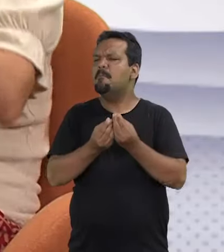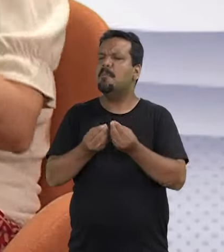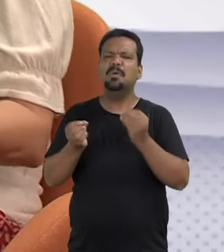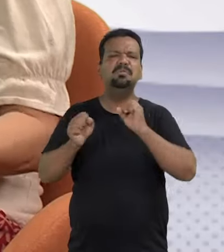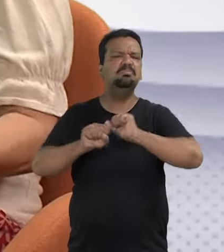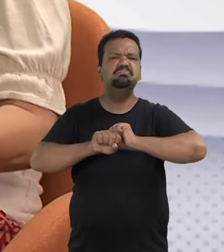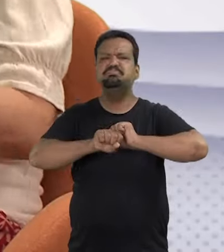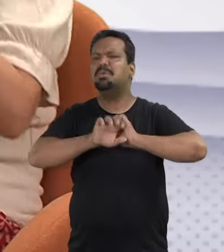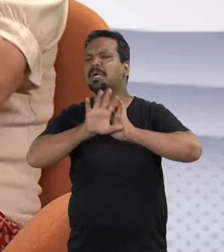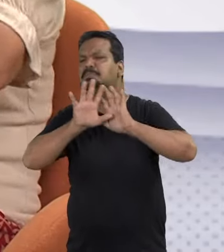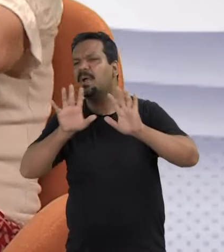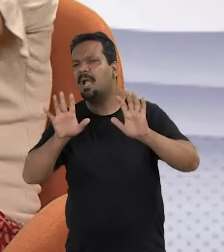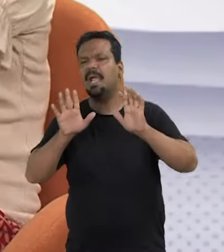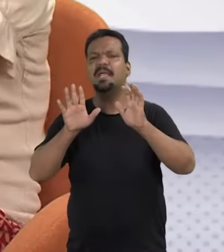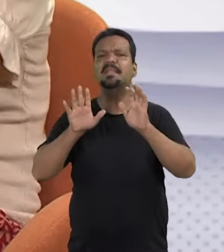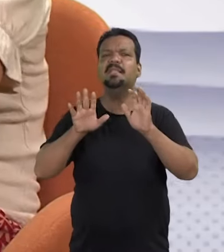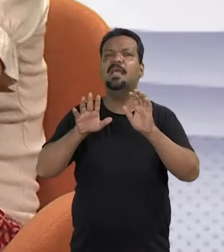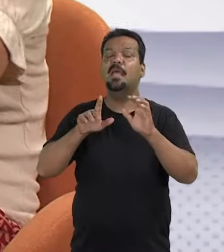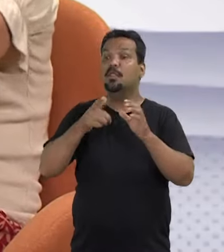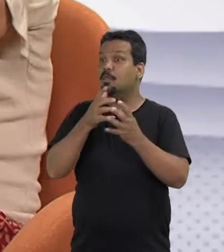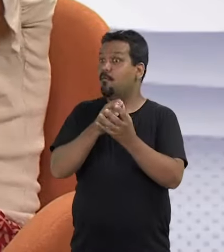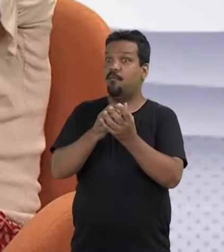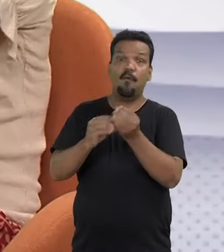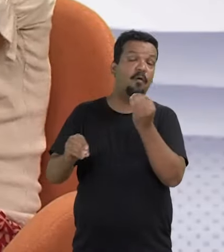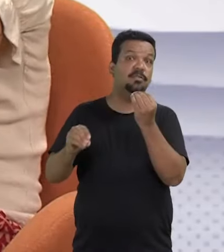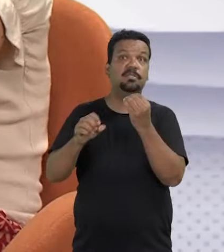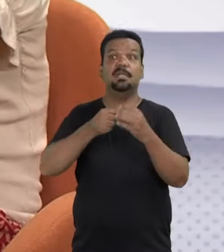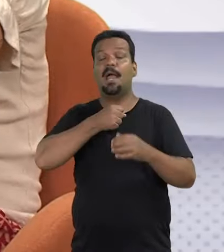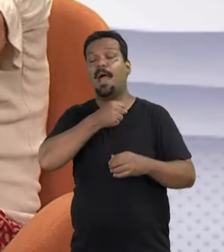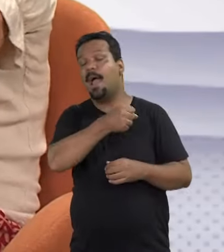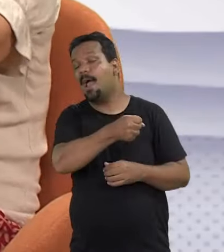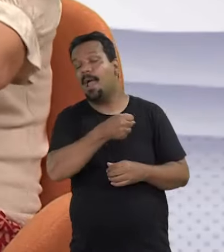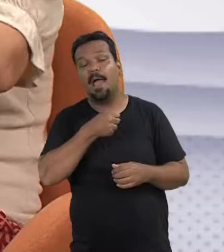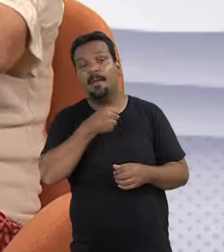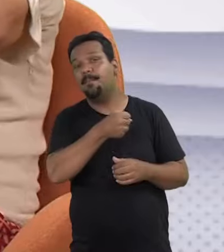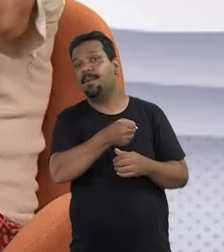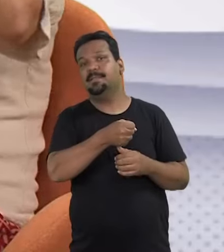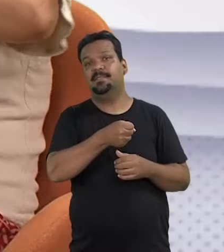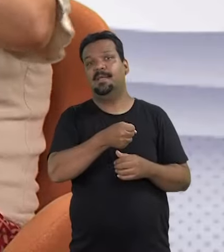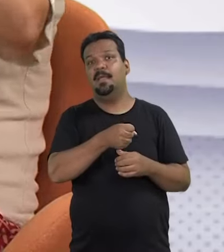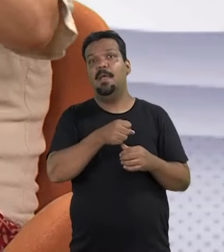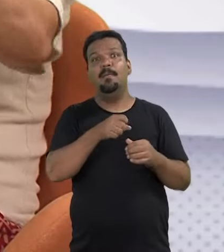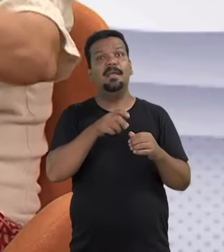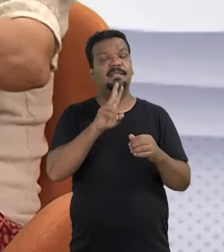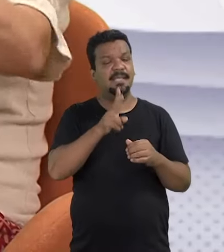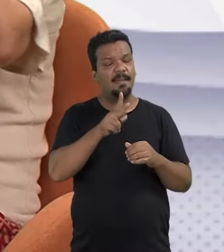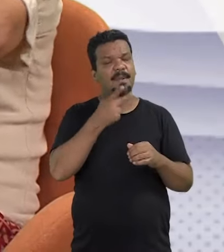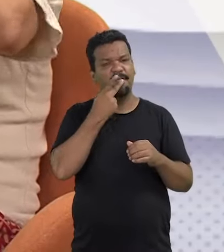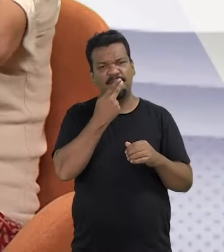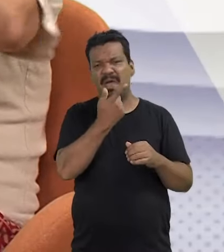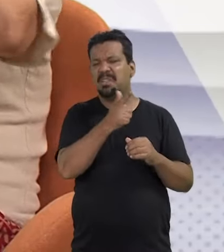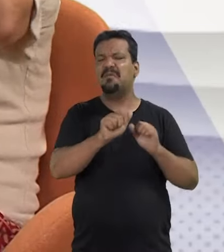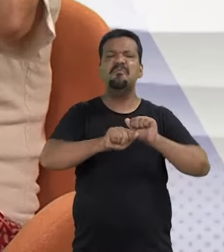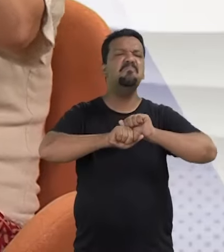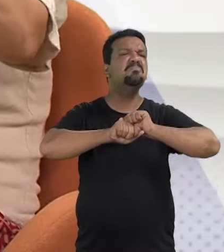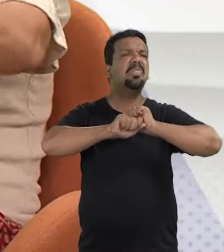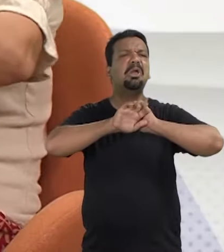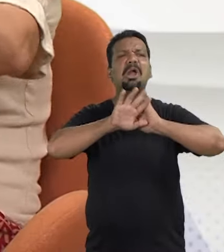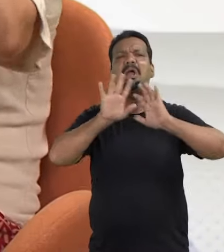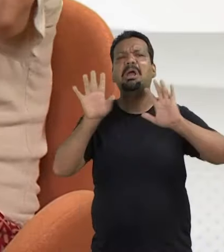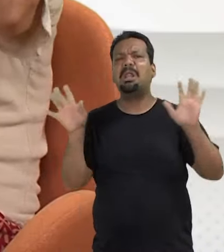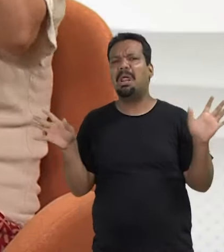mandatos transparentes, com portas abertas, sem fugir da imprensa, até porque a pauta de Tereza sempre foi muito